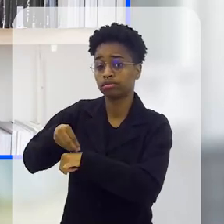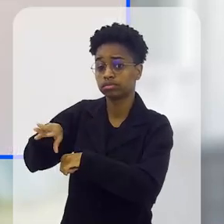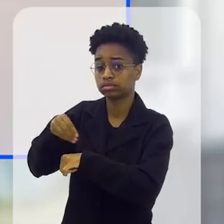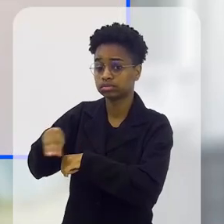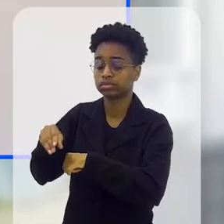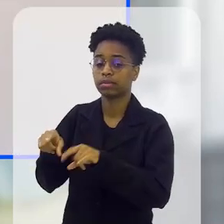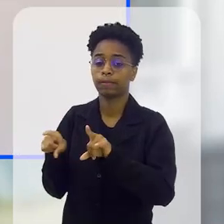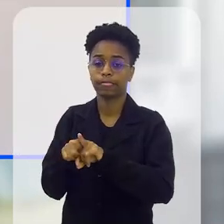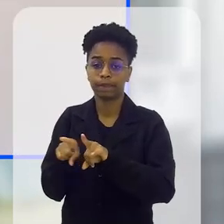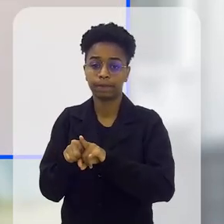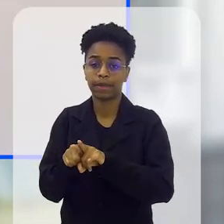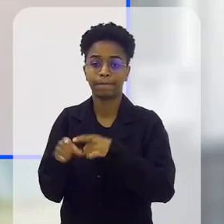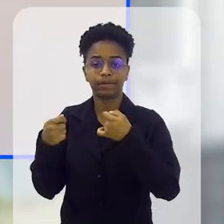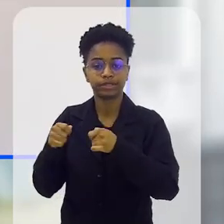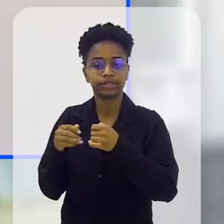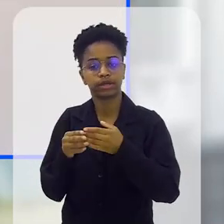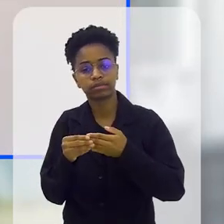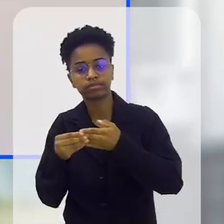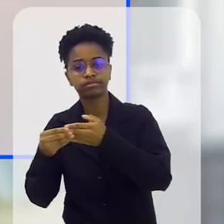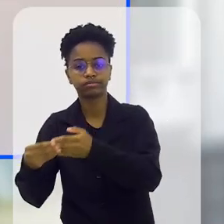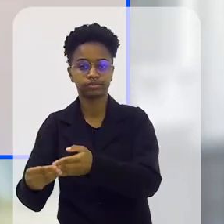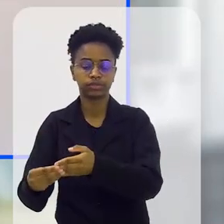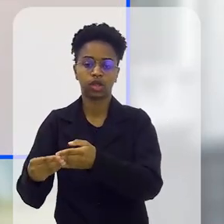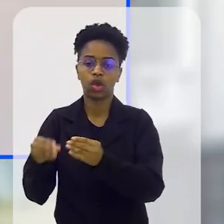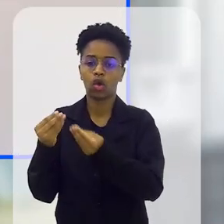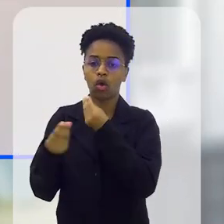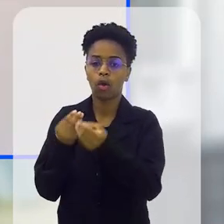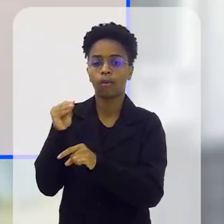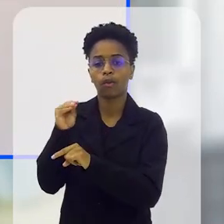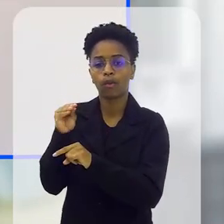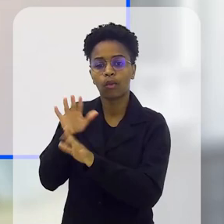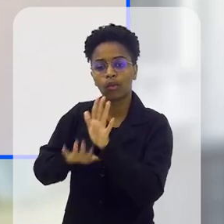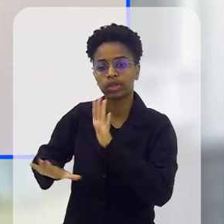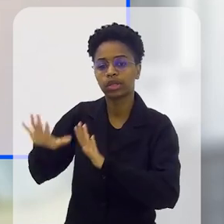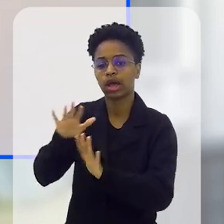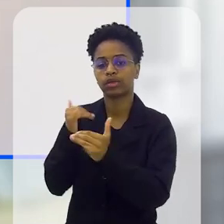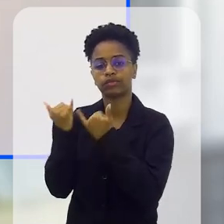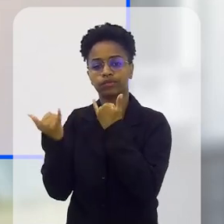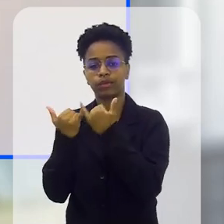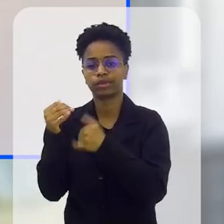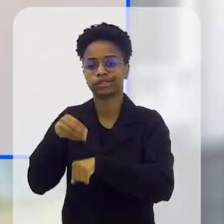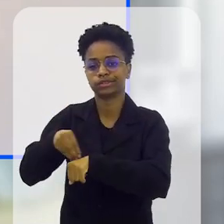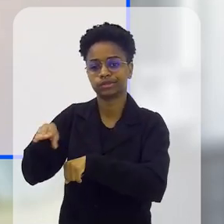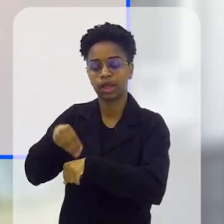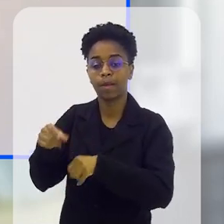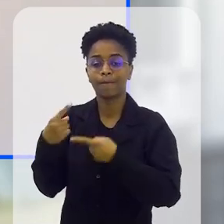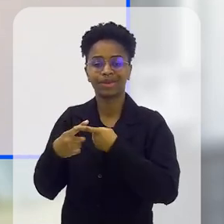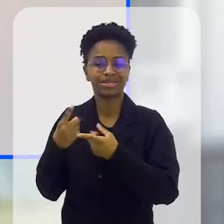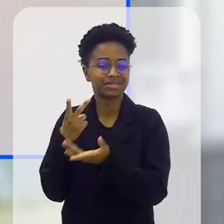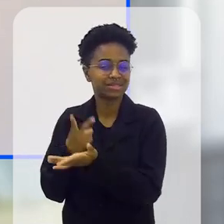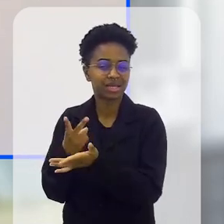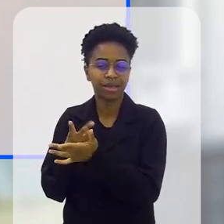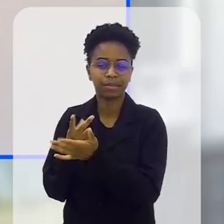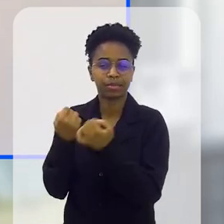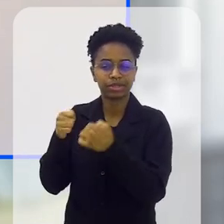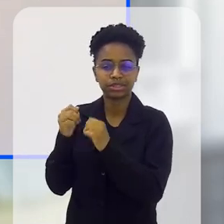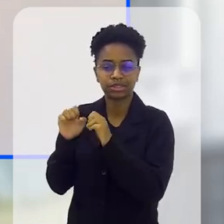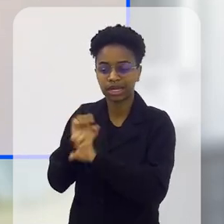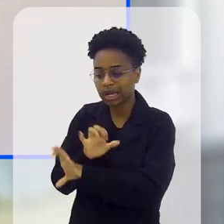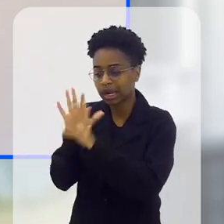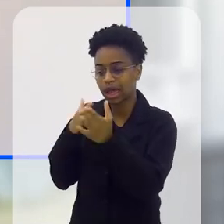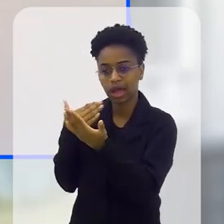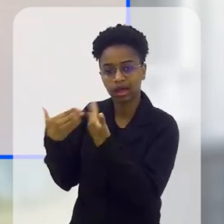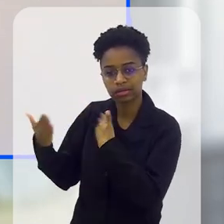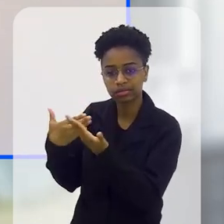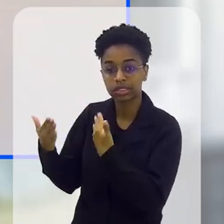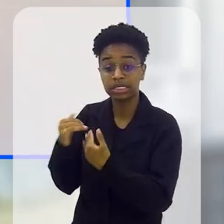informações que a gente dá e nesse direcionamento aí, desse cuidado com essas informações. Tem sempre o canal aberto para essa